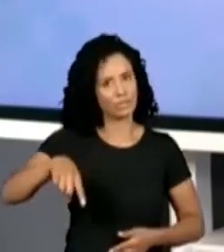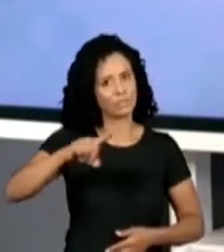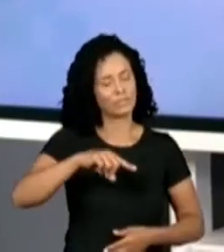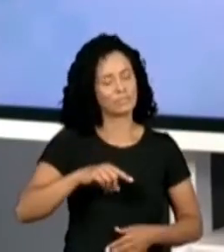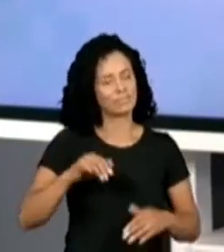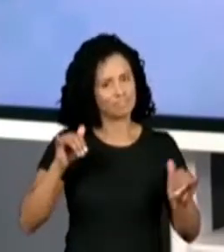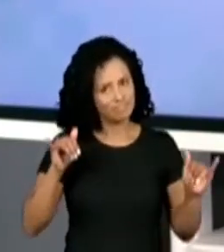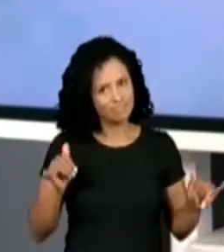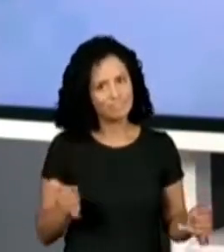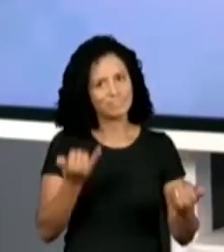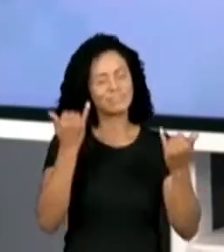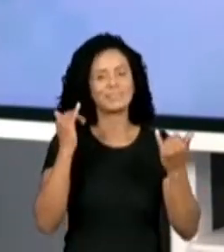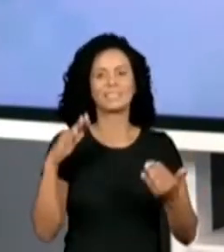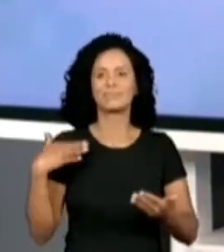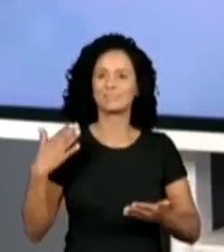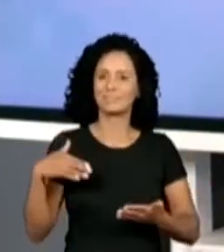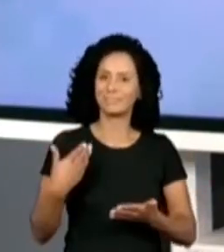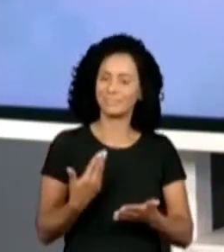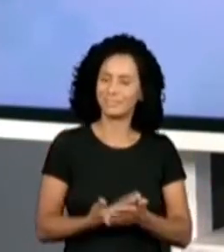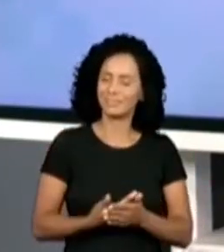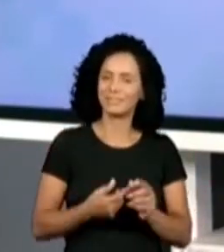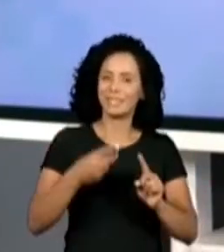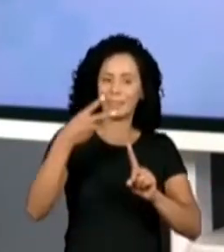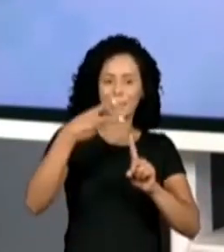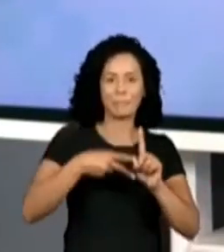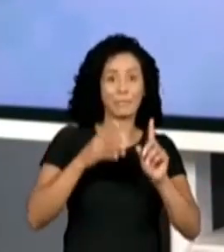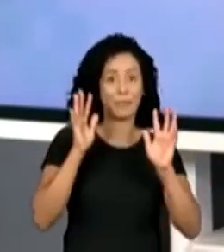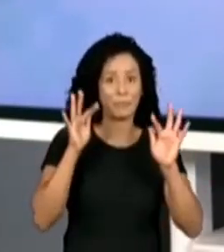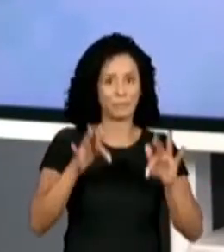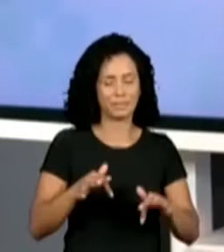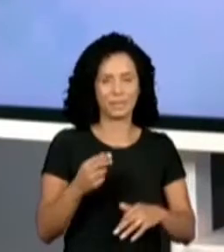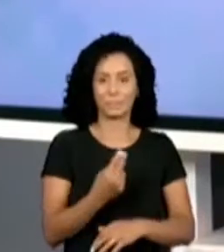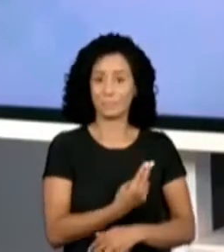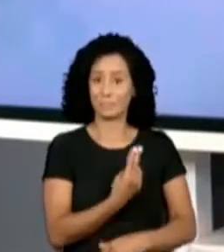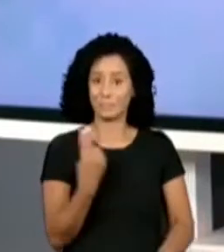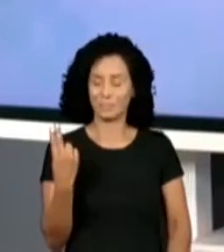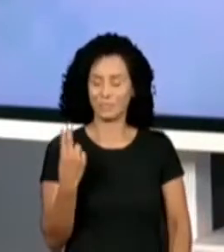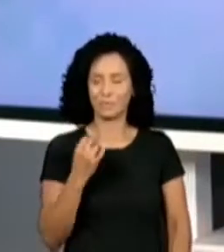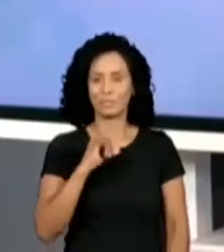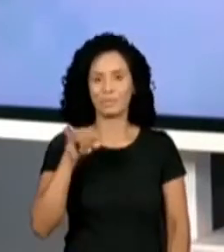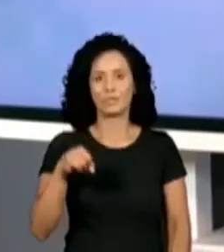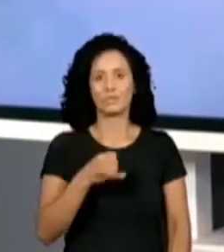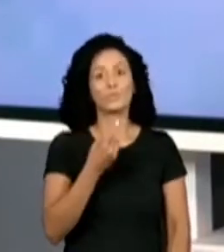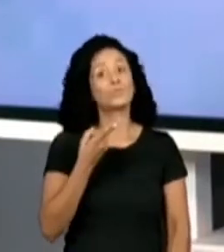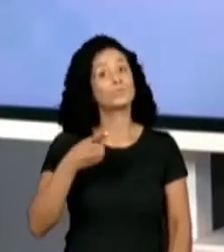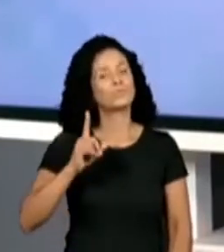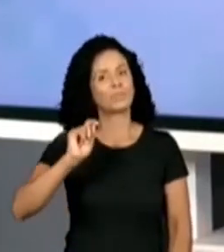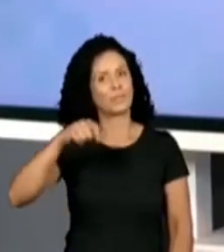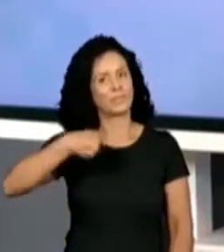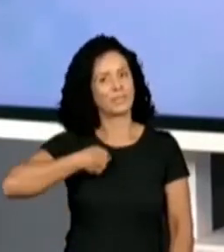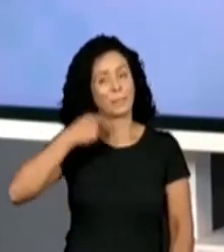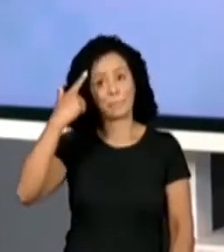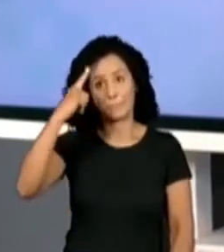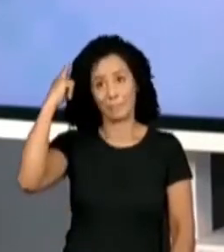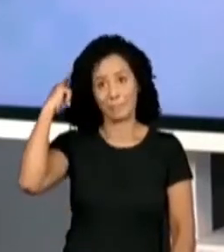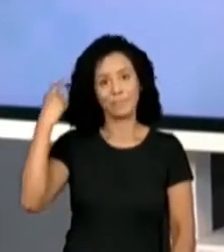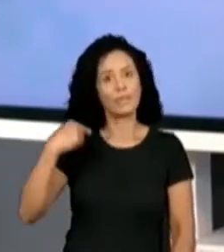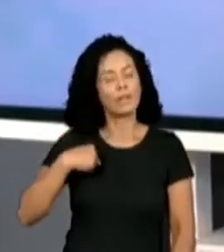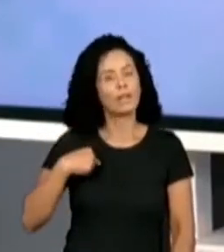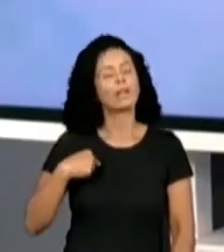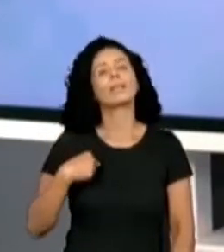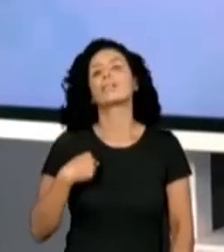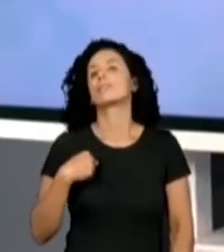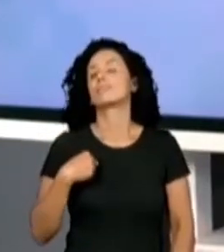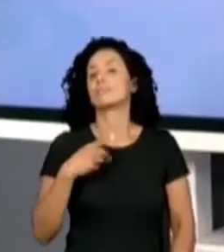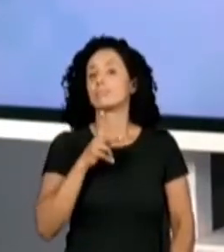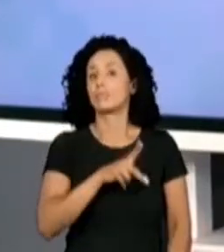até o final do bimestre. My name is João, and I am your English teacher. And I'm not alone, né? Meu nome é